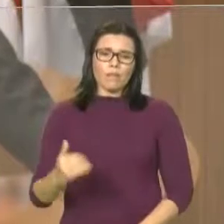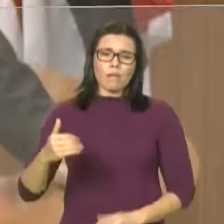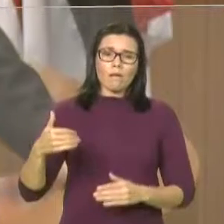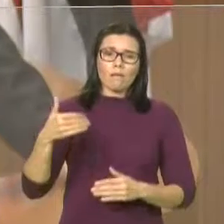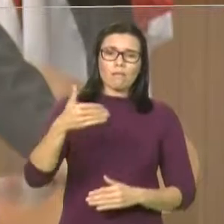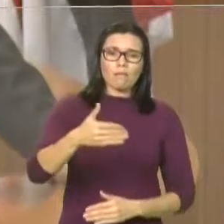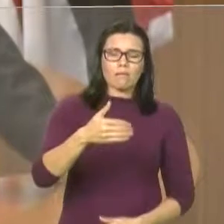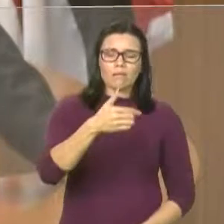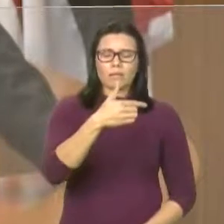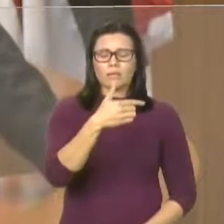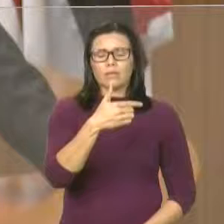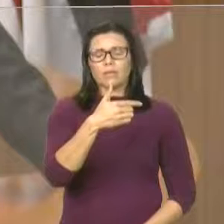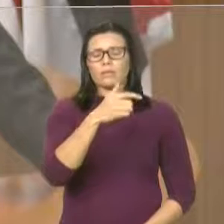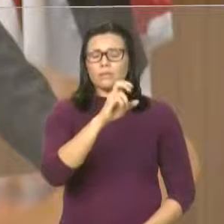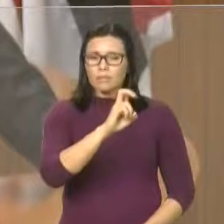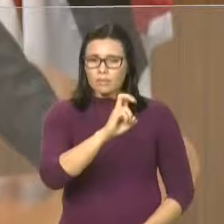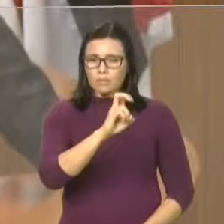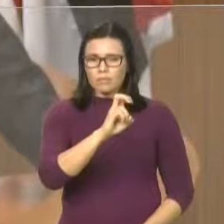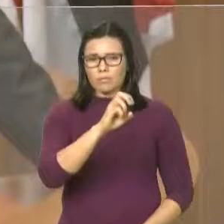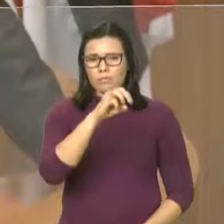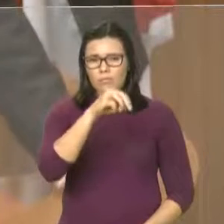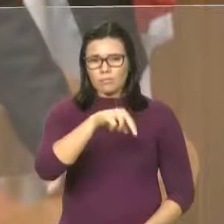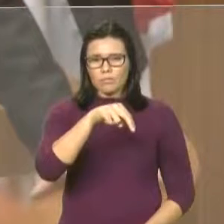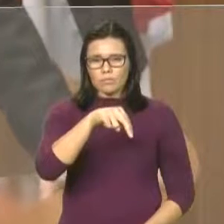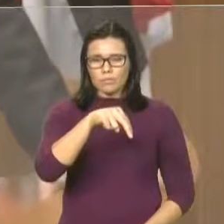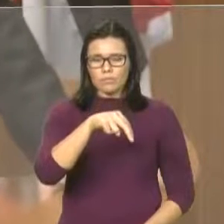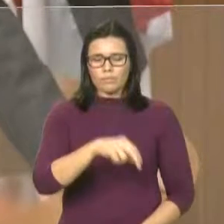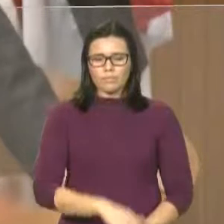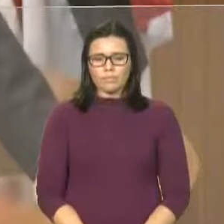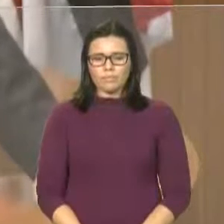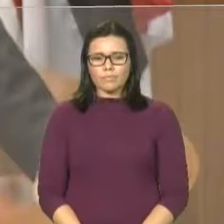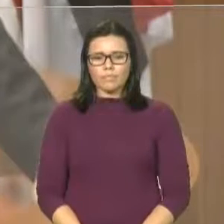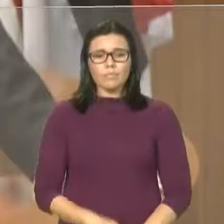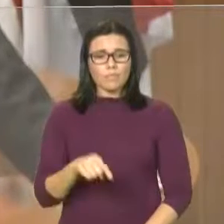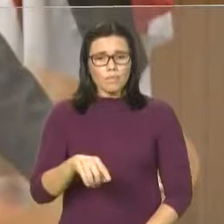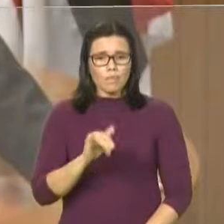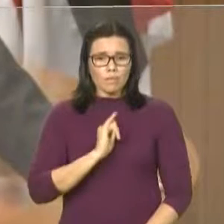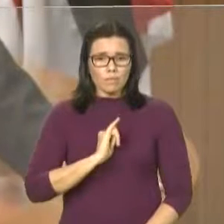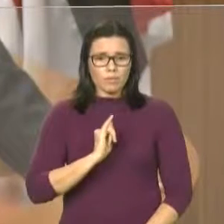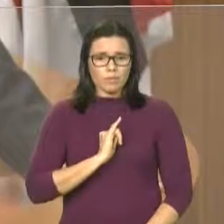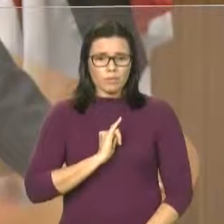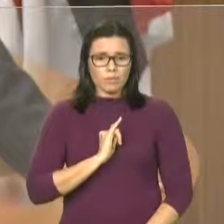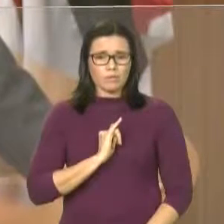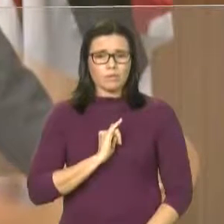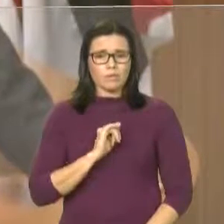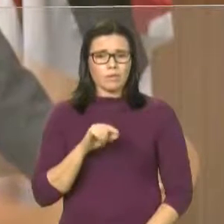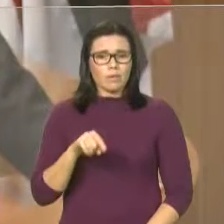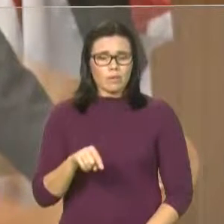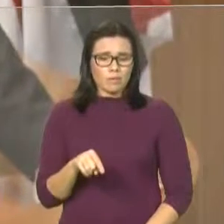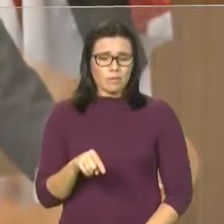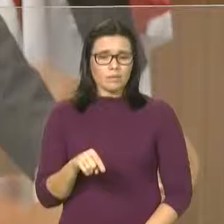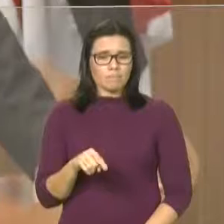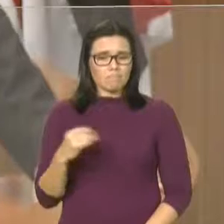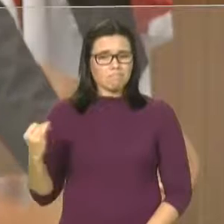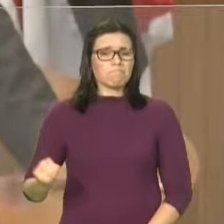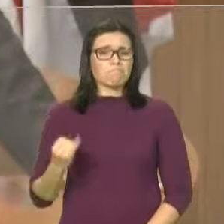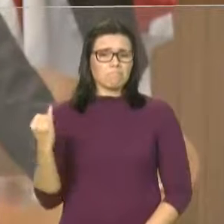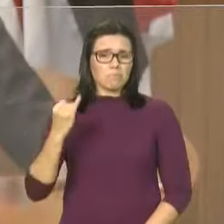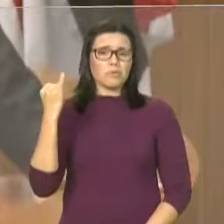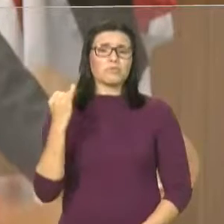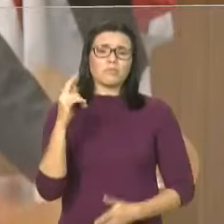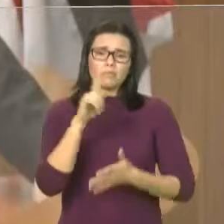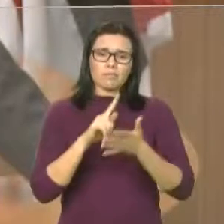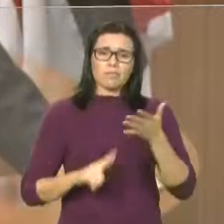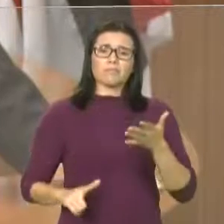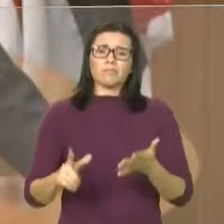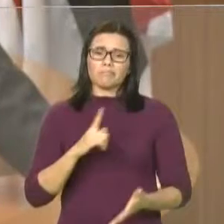E nesses dias Imperatriz, torna-se a capital do livro, a capital da literatura